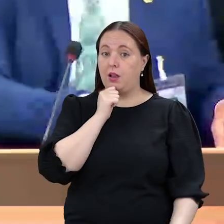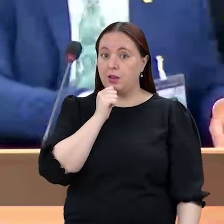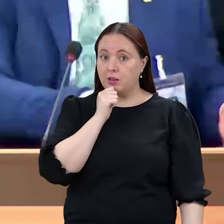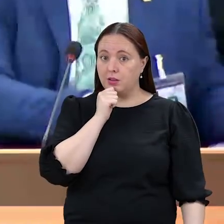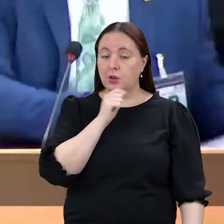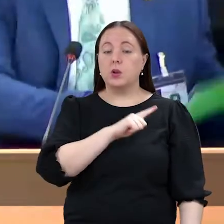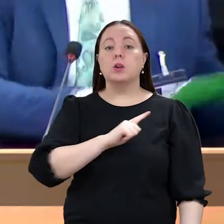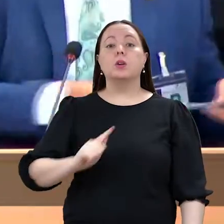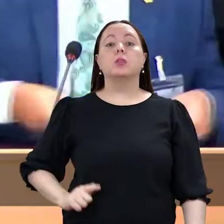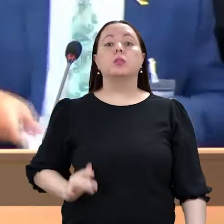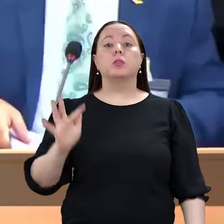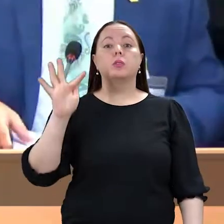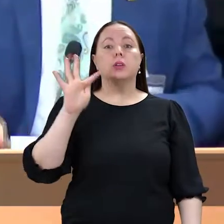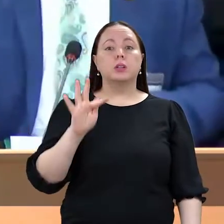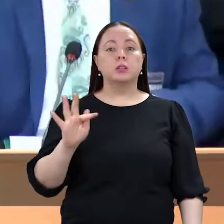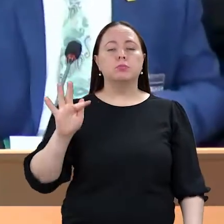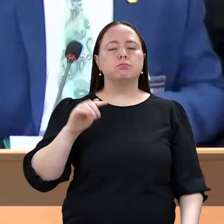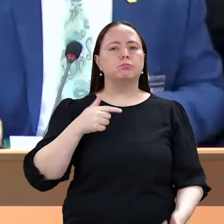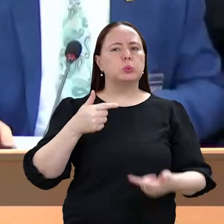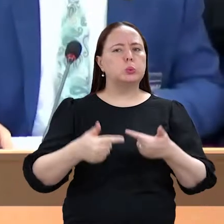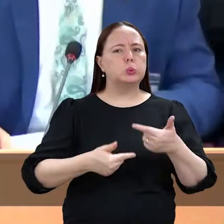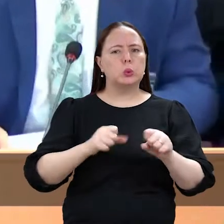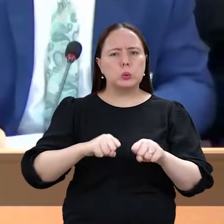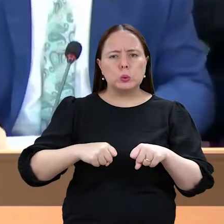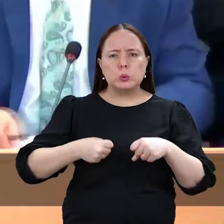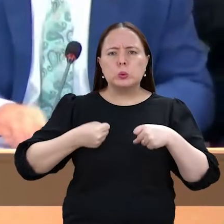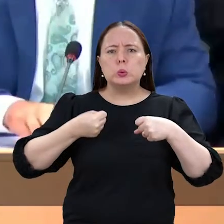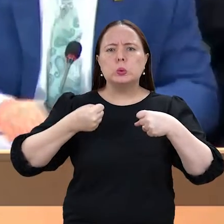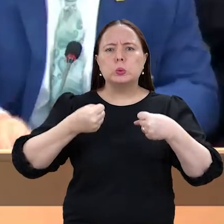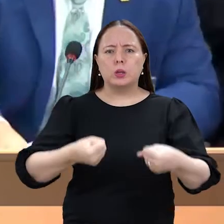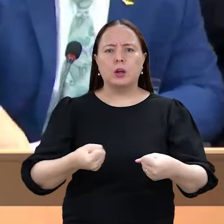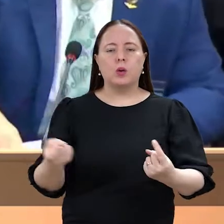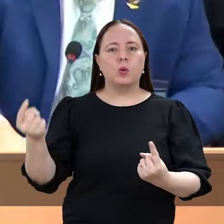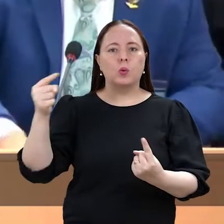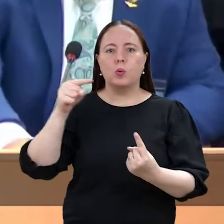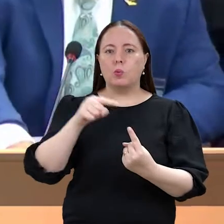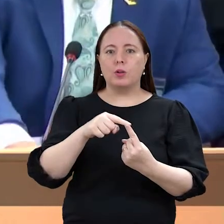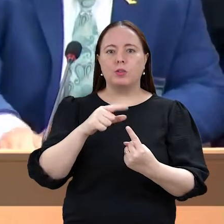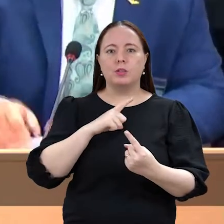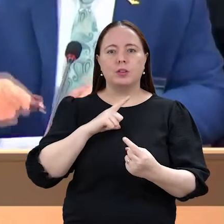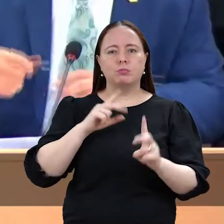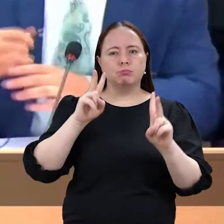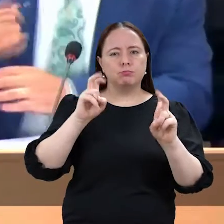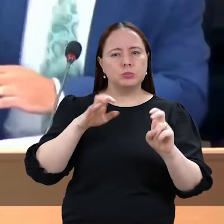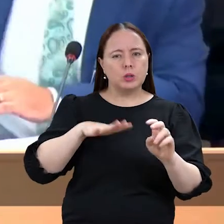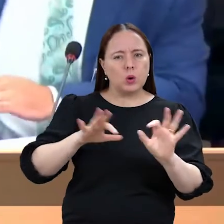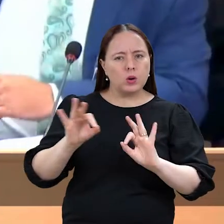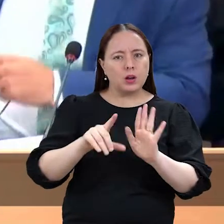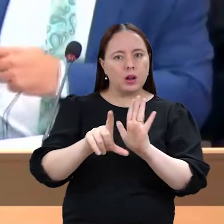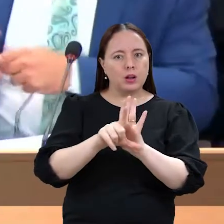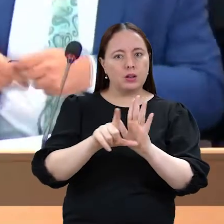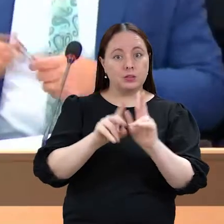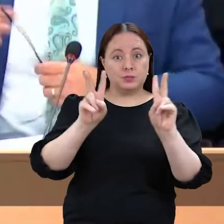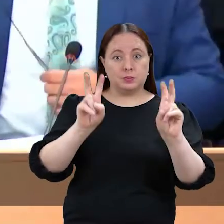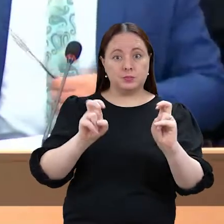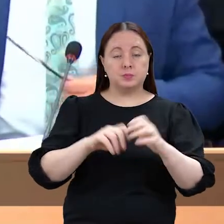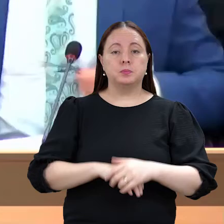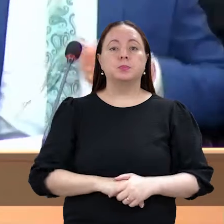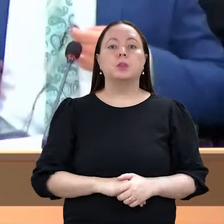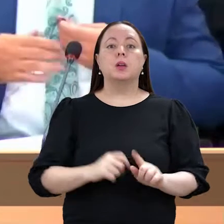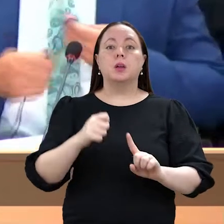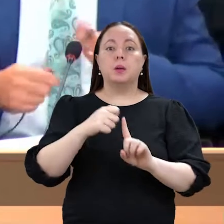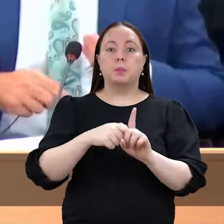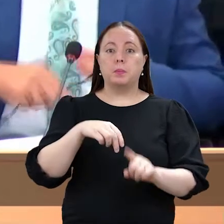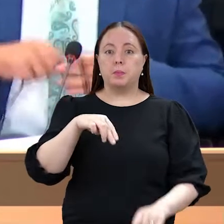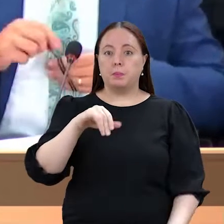governo federal não tem medido esforços para ampliar o arcabouço jurídico sobre o tema. Em maio de 2021, por